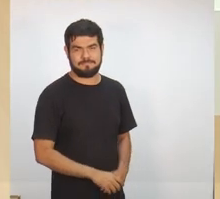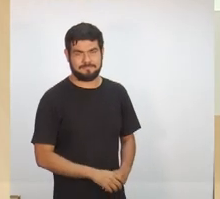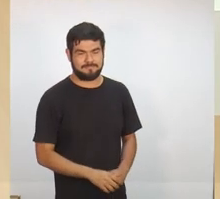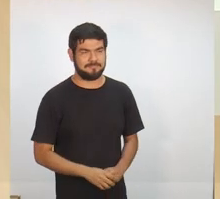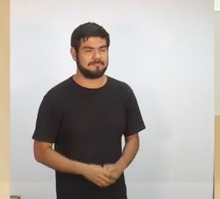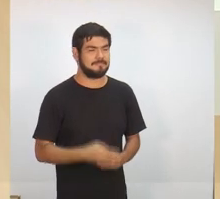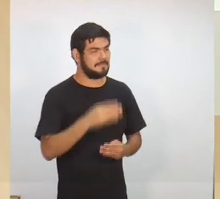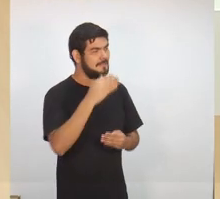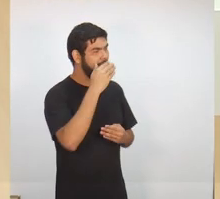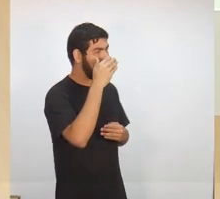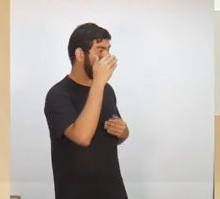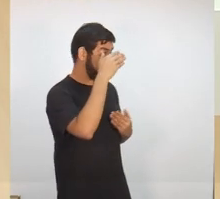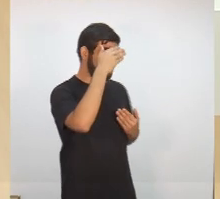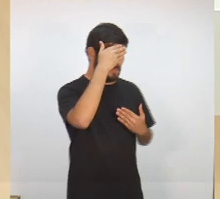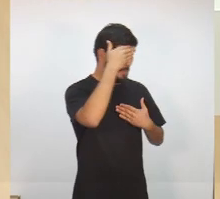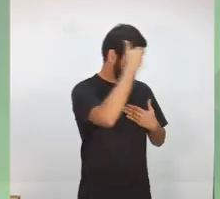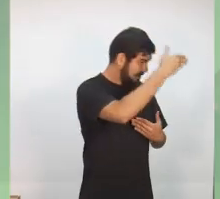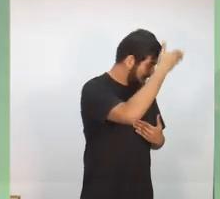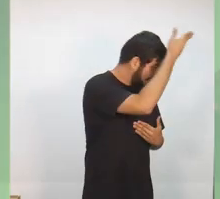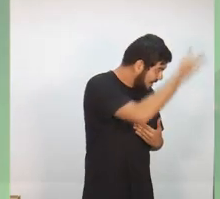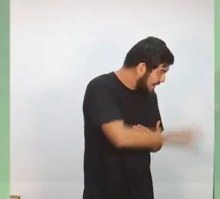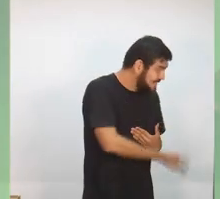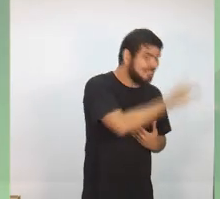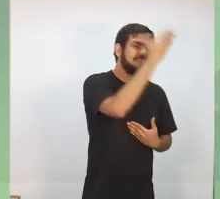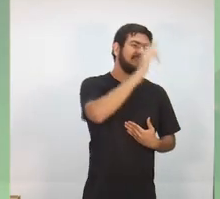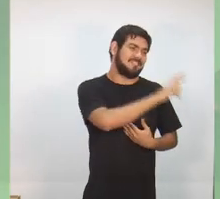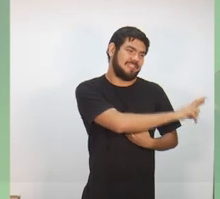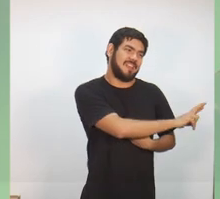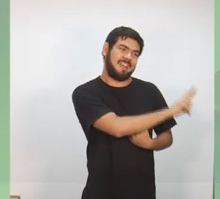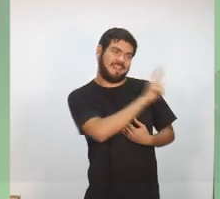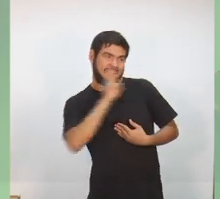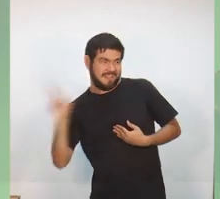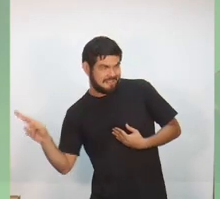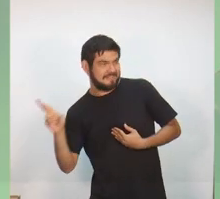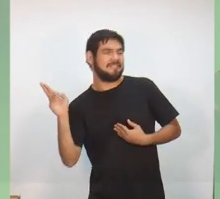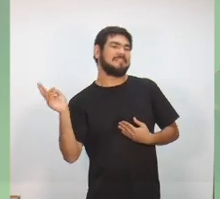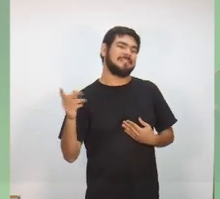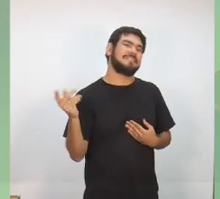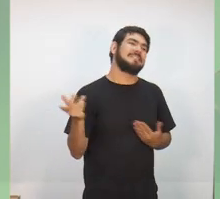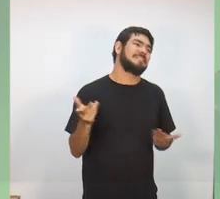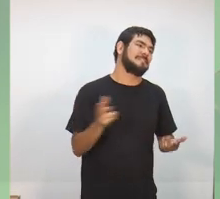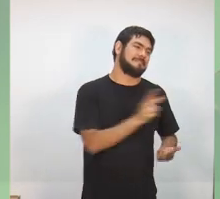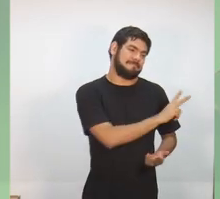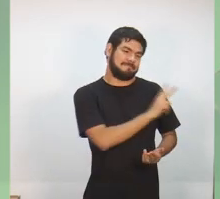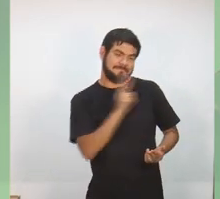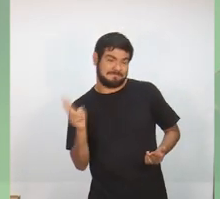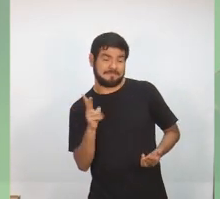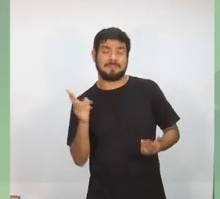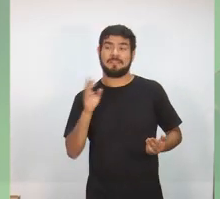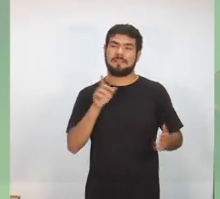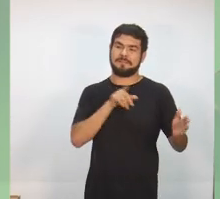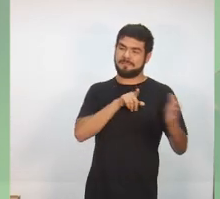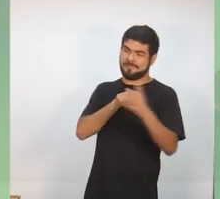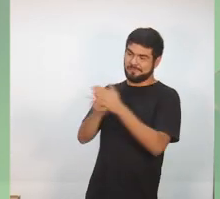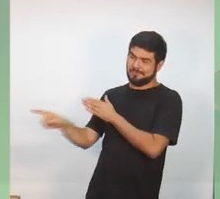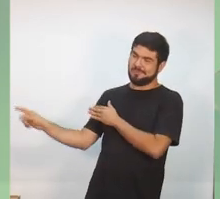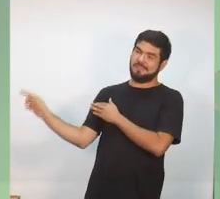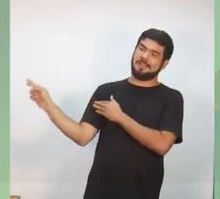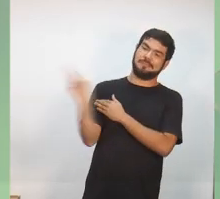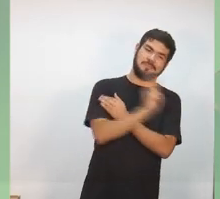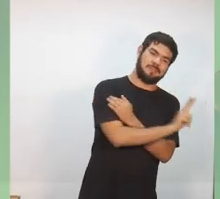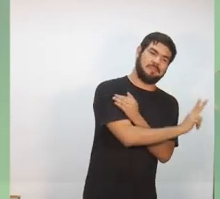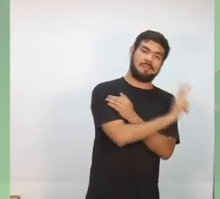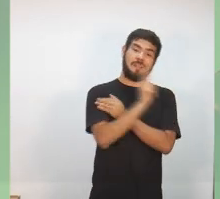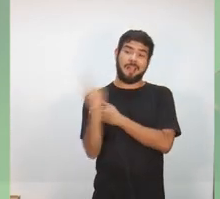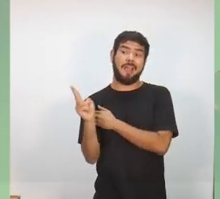Muito obrigada, candidato Davi Almeida, que acabou de fazer a réplica acerca da pergunta que ele fez para o candidato Omar Aziz e, nesse momento,